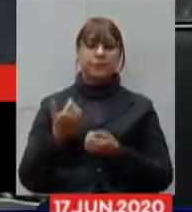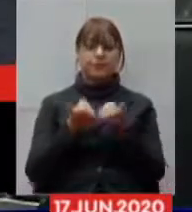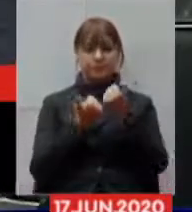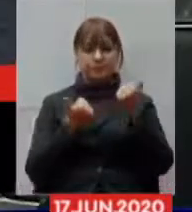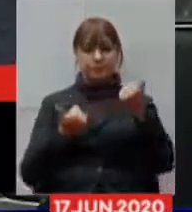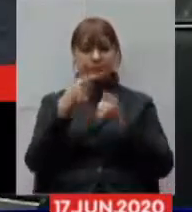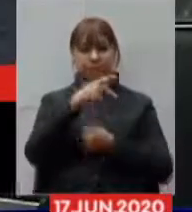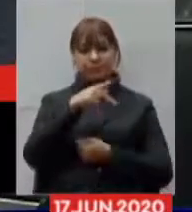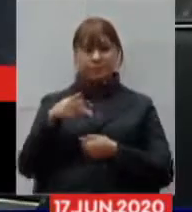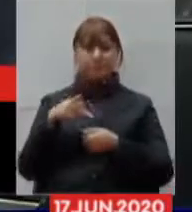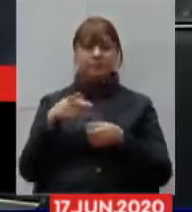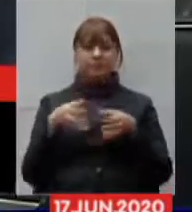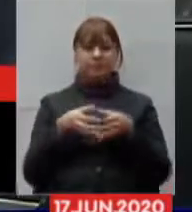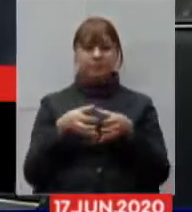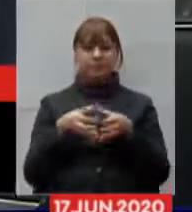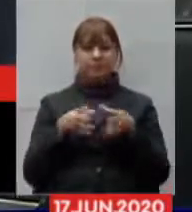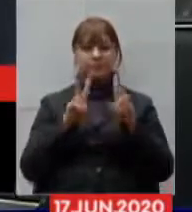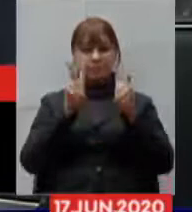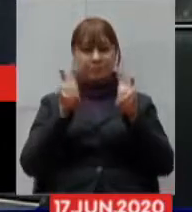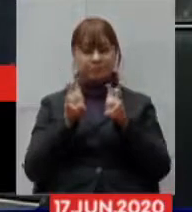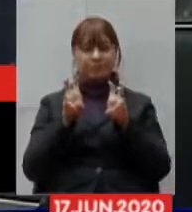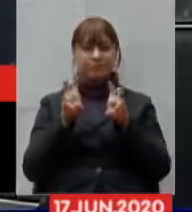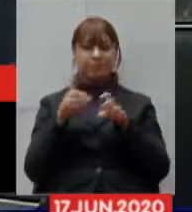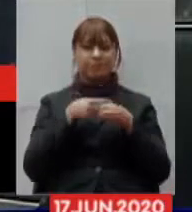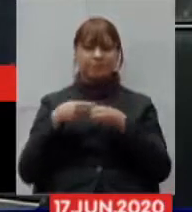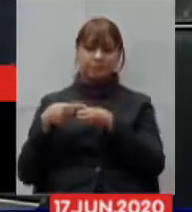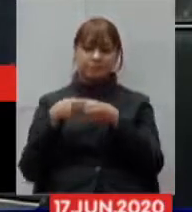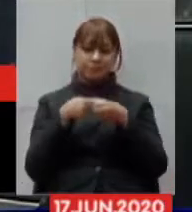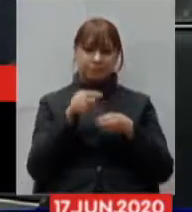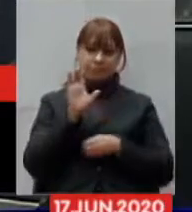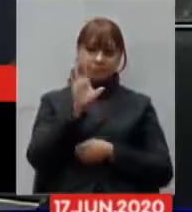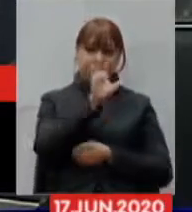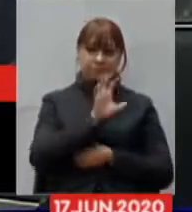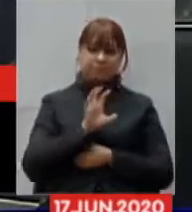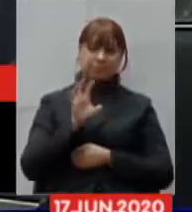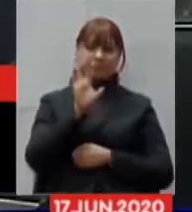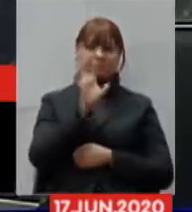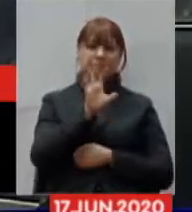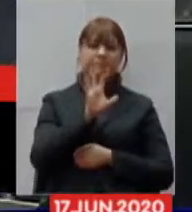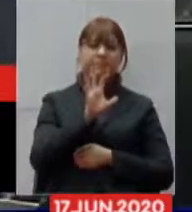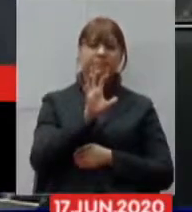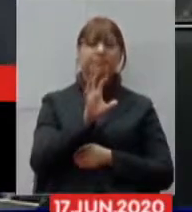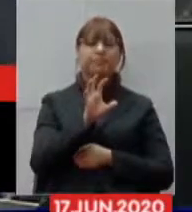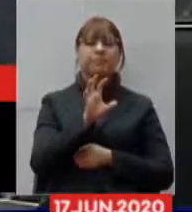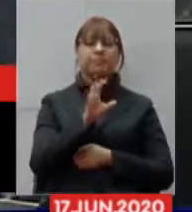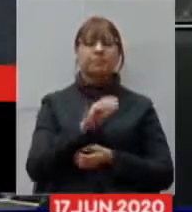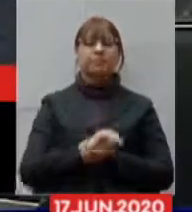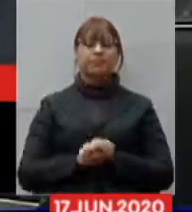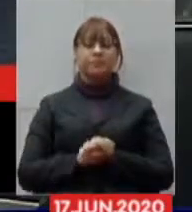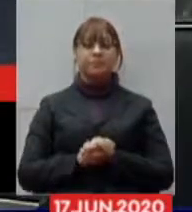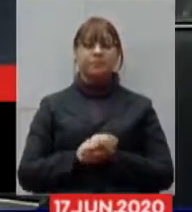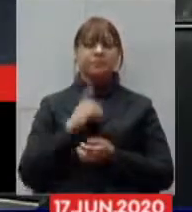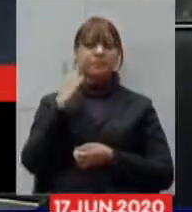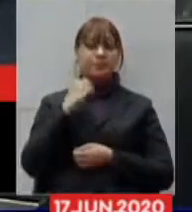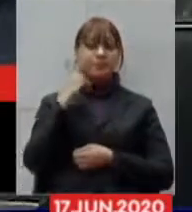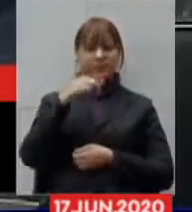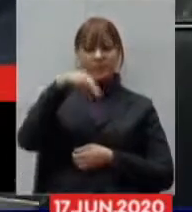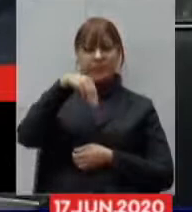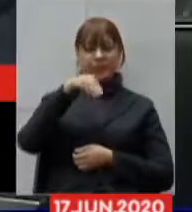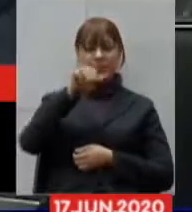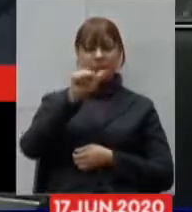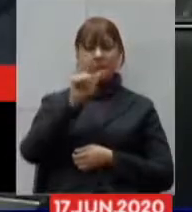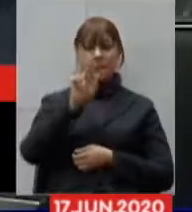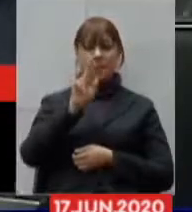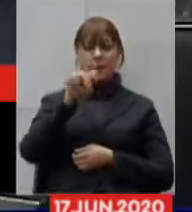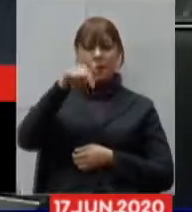-presidente da comissão de assuntos municipais e regionalização membro efetivo da comissão deputado Marquinhos